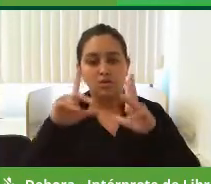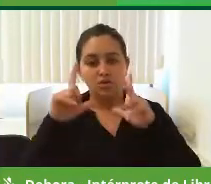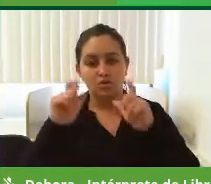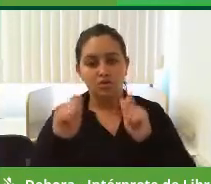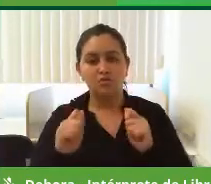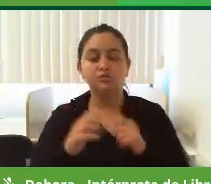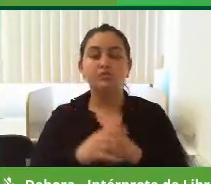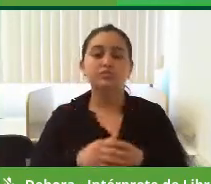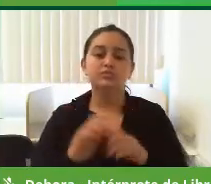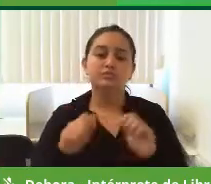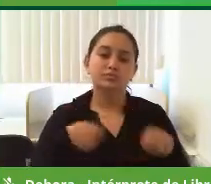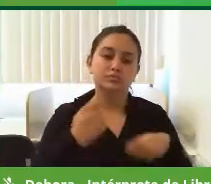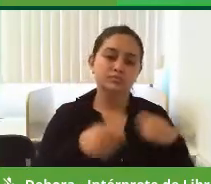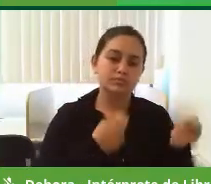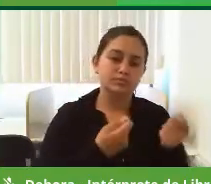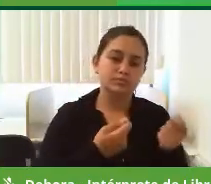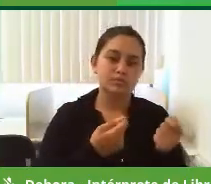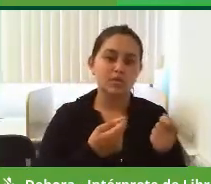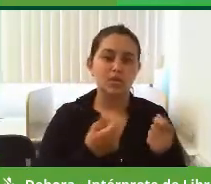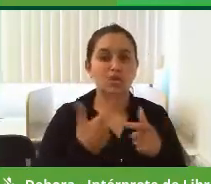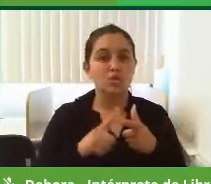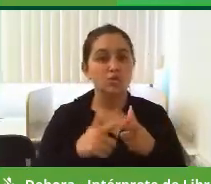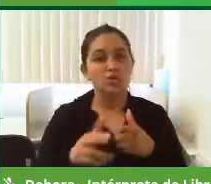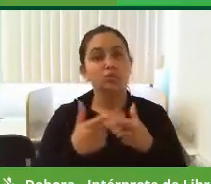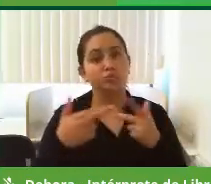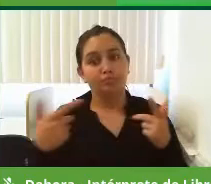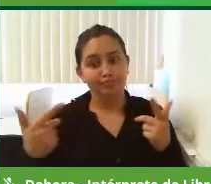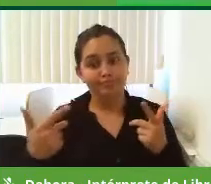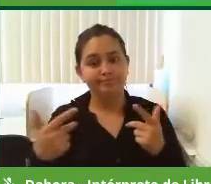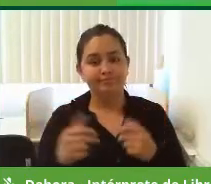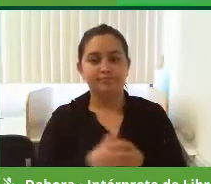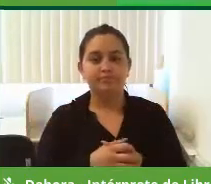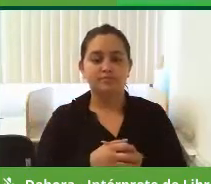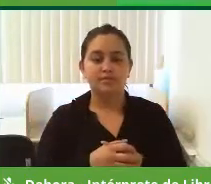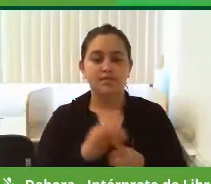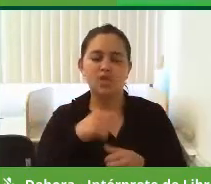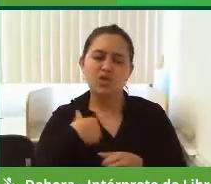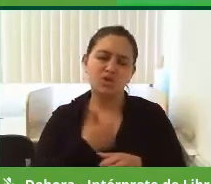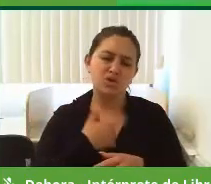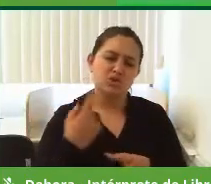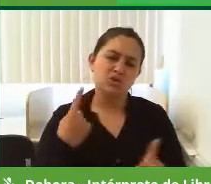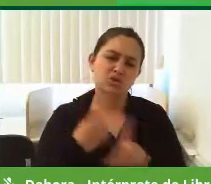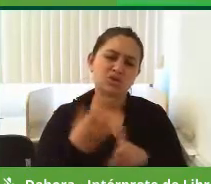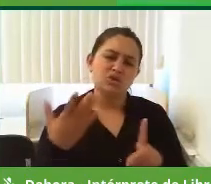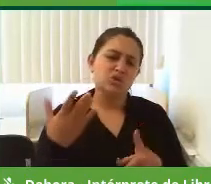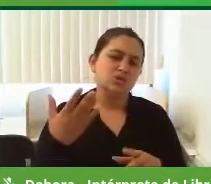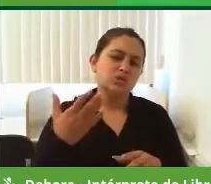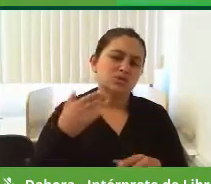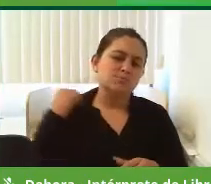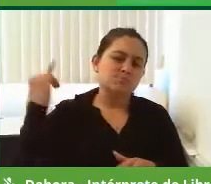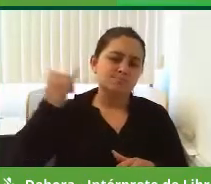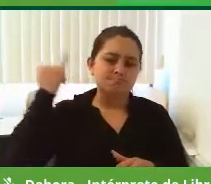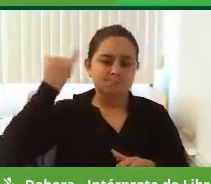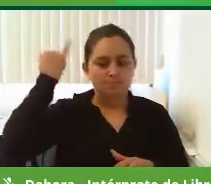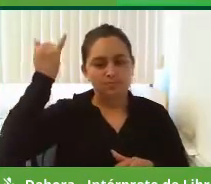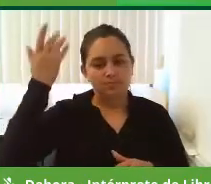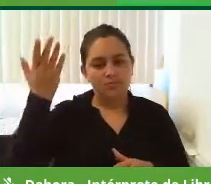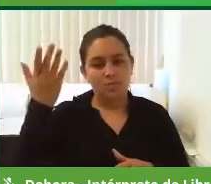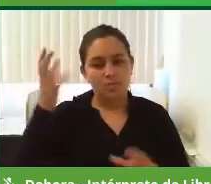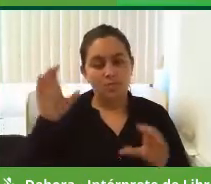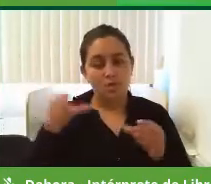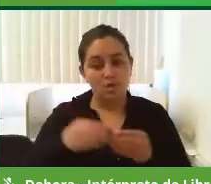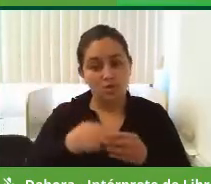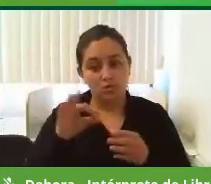da administração e daí que dá o vulco-vulco, dá o problema, né? Nós achamos que a importância de você ter uma equipe